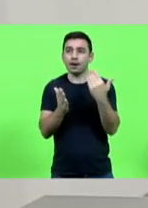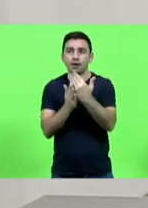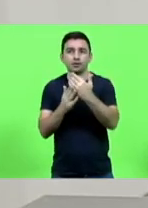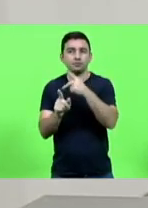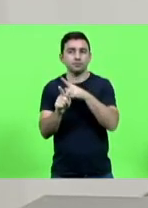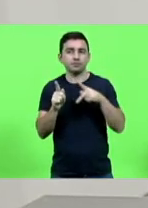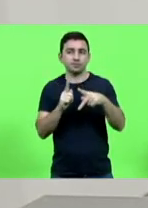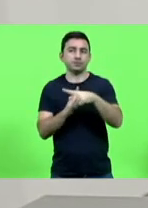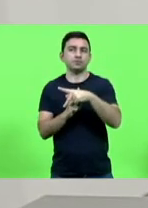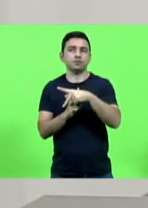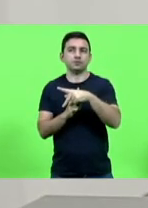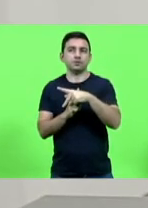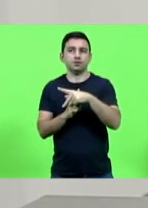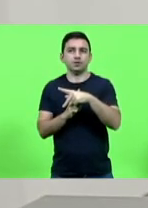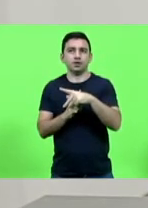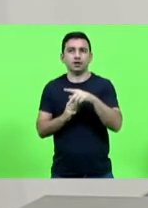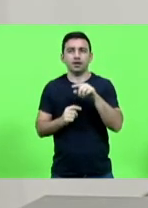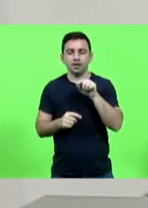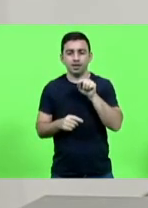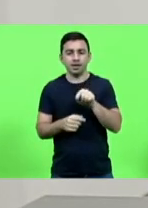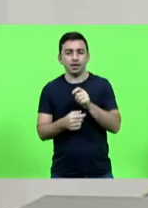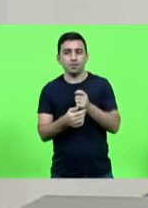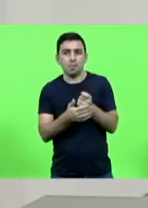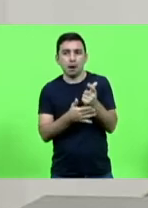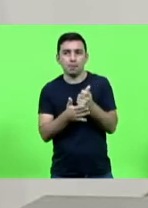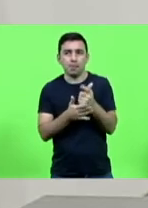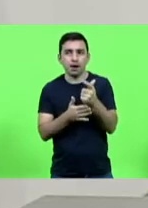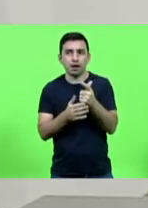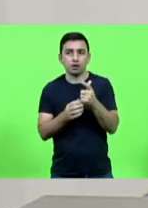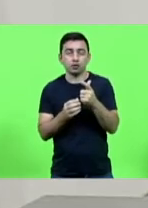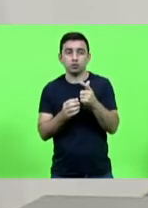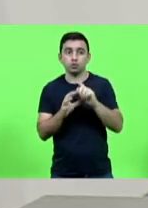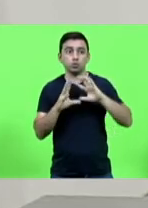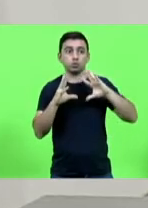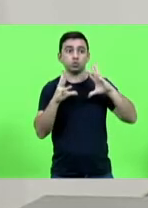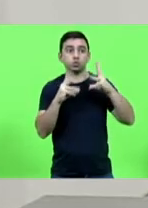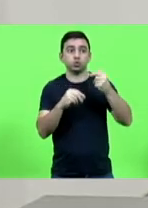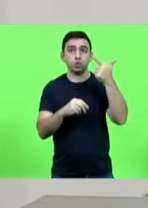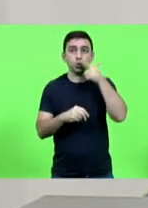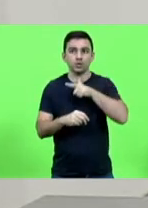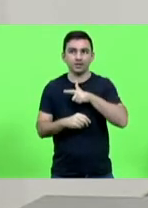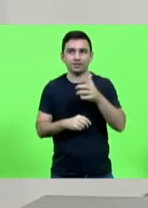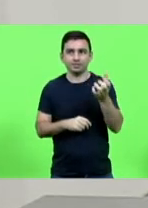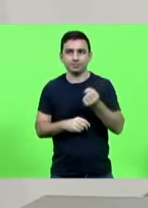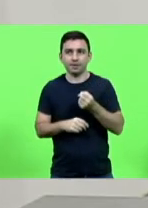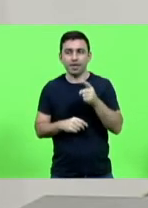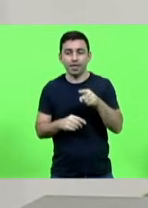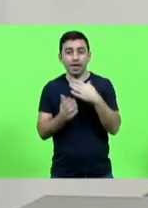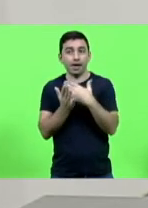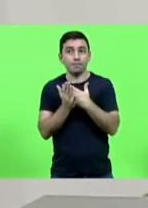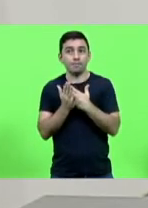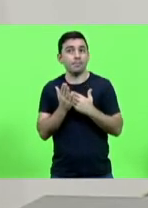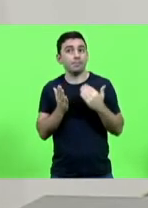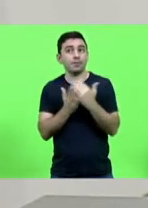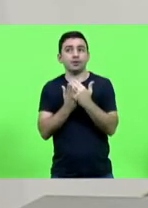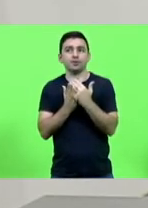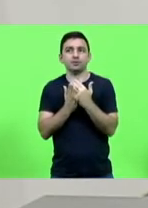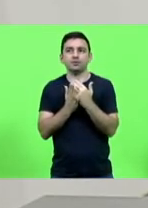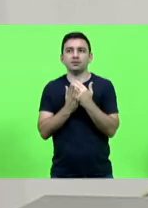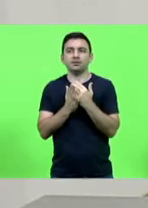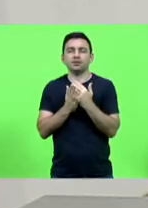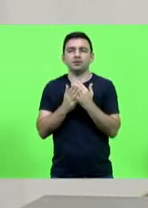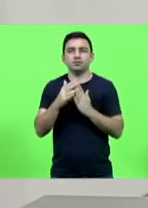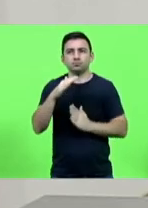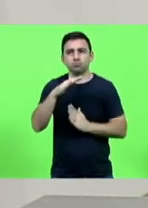ele não contribui sobre o total que ele ganha ele contribui sobre o teto da previdência em torno